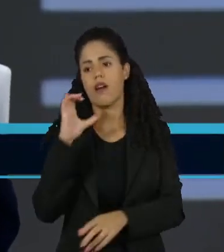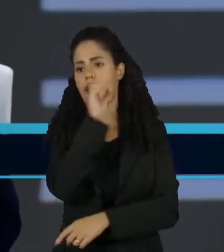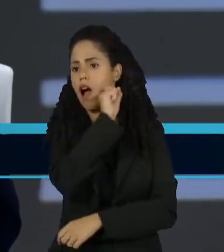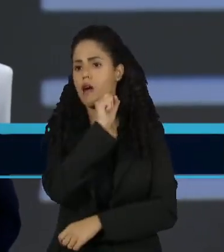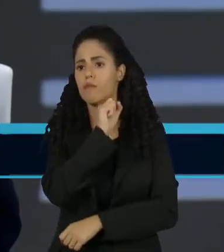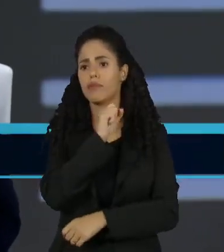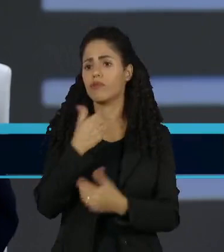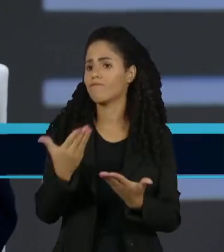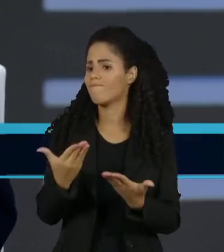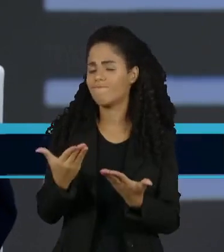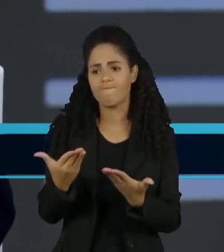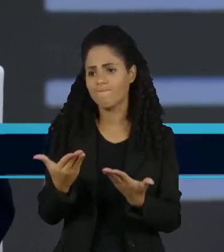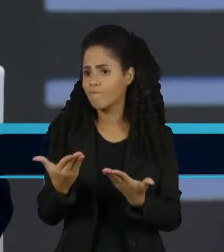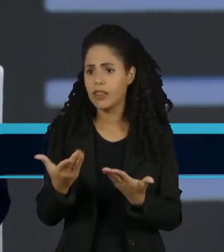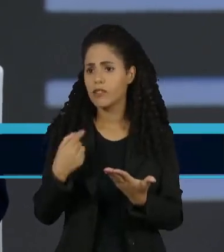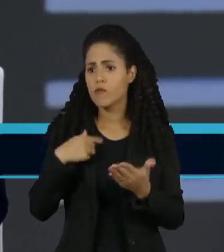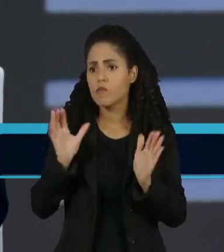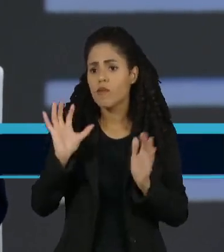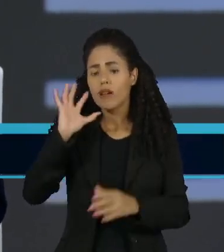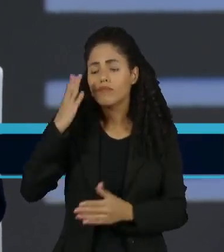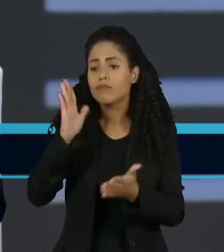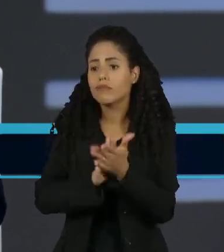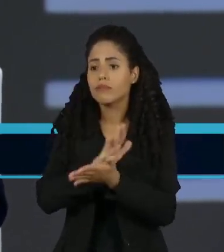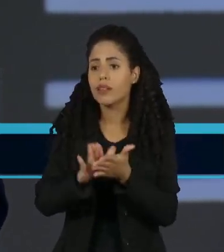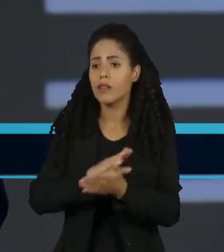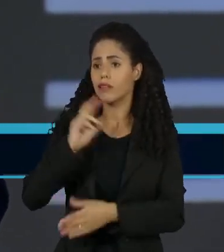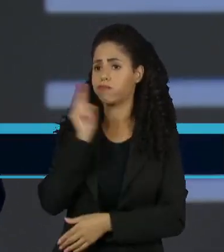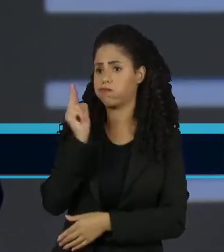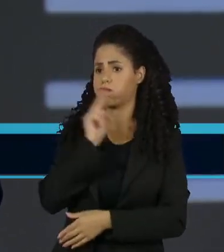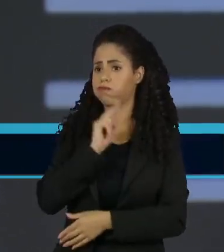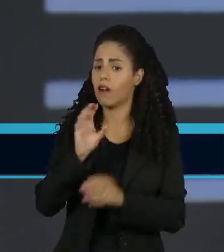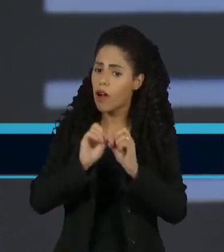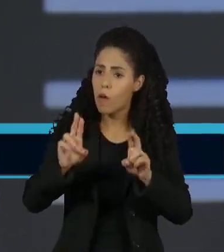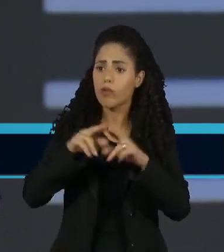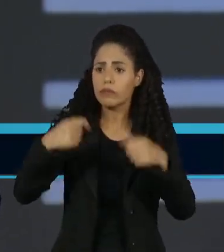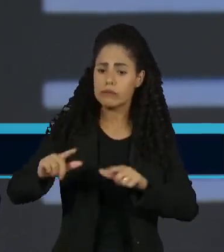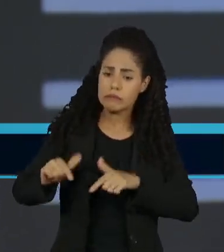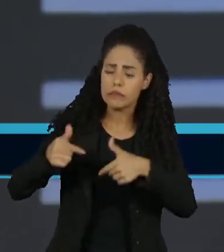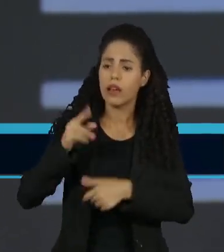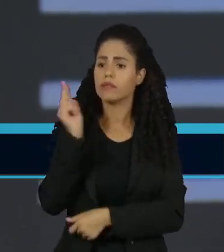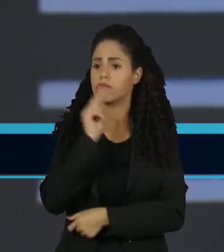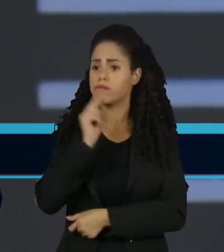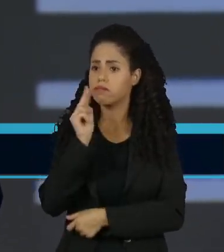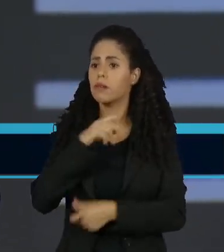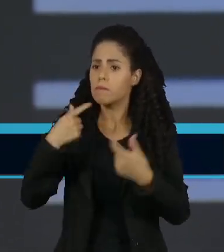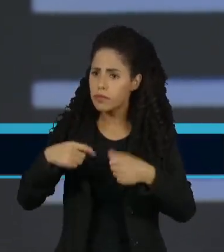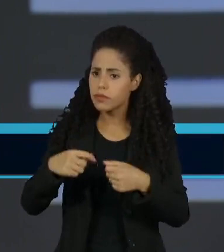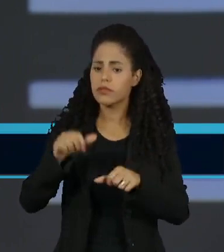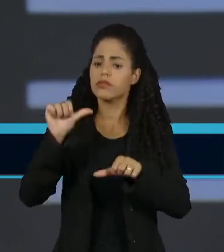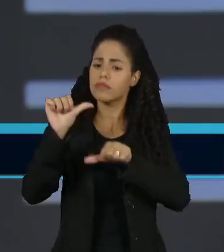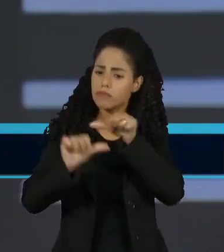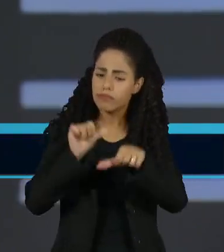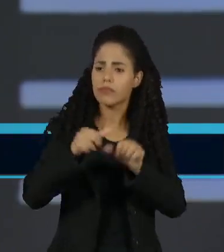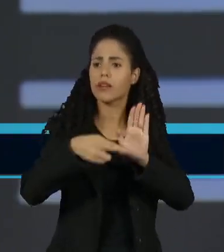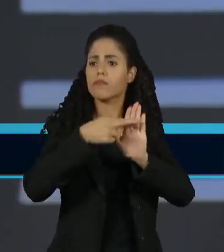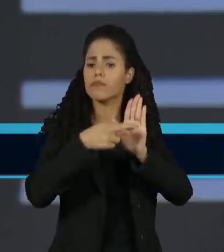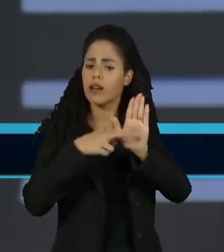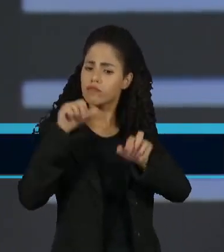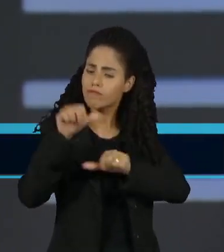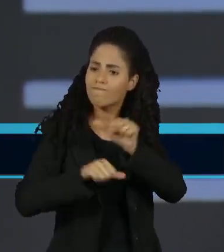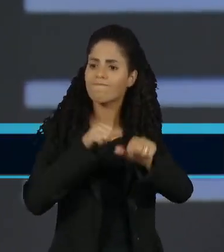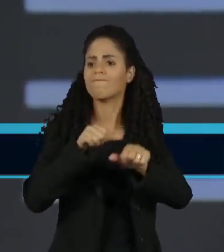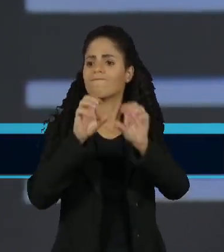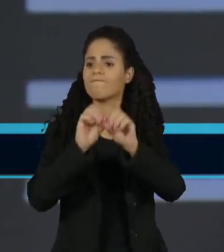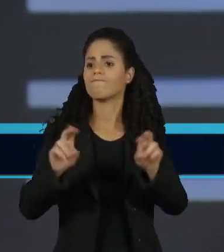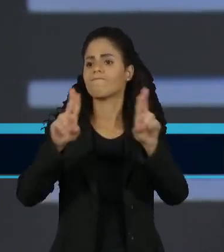a esse conflito e à urgência que ele requer. E isso exige uma reforma grande, não só no